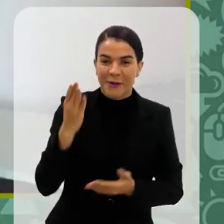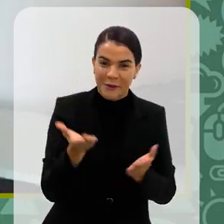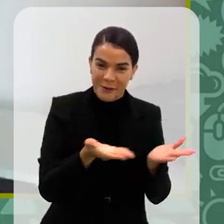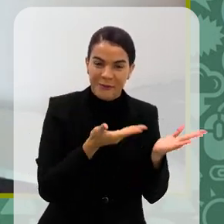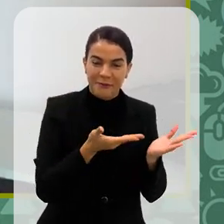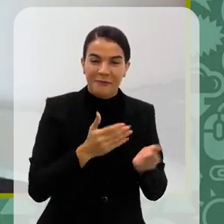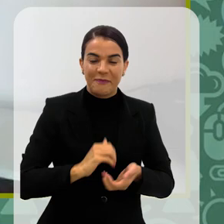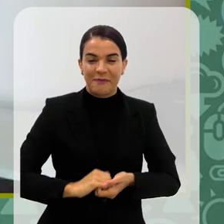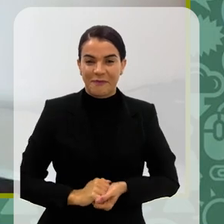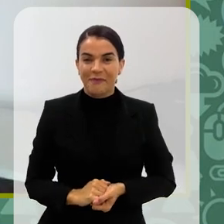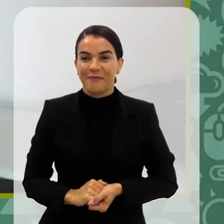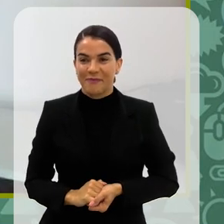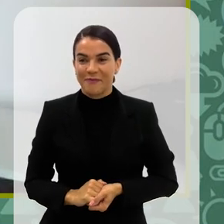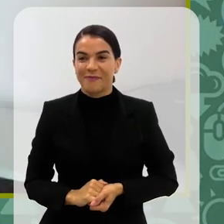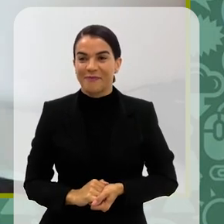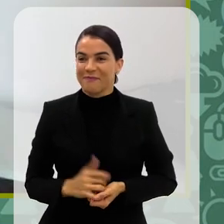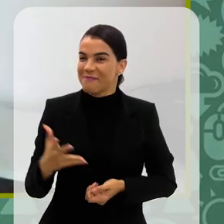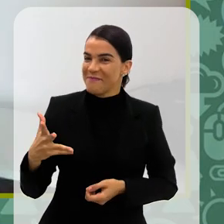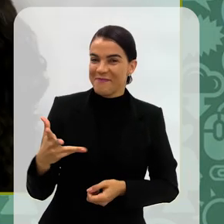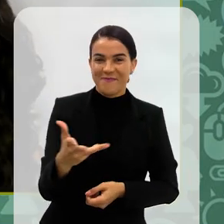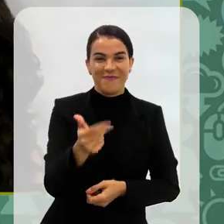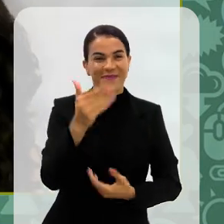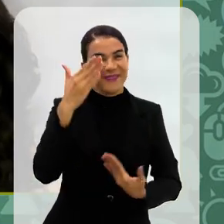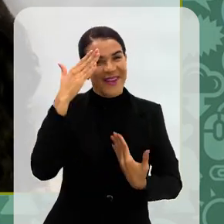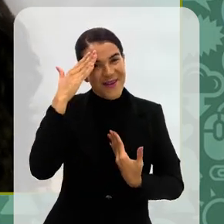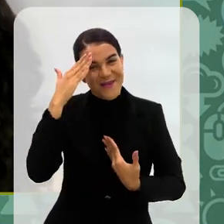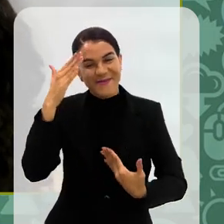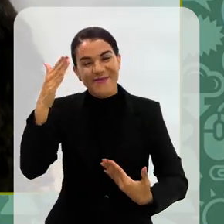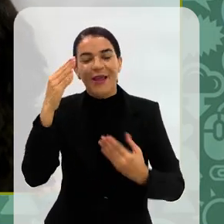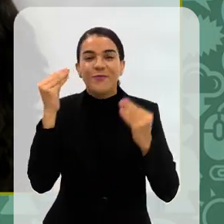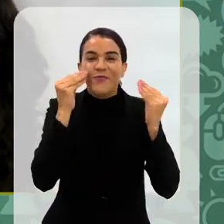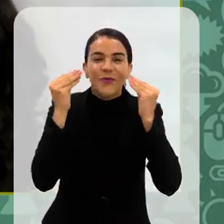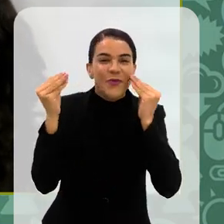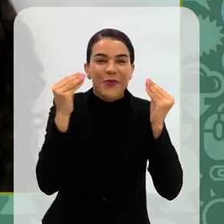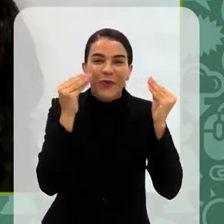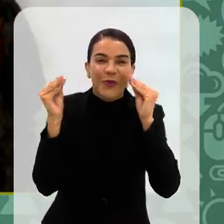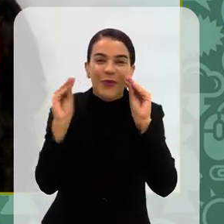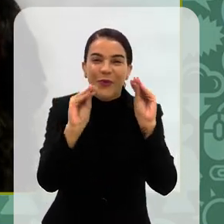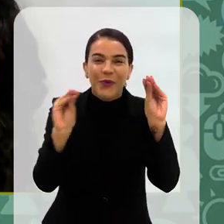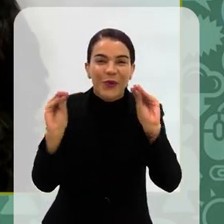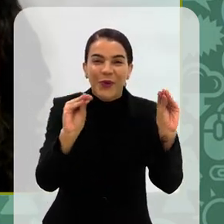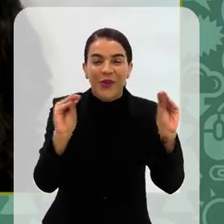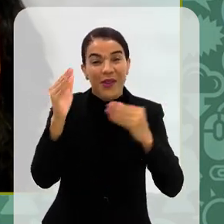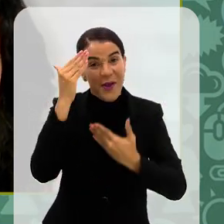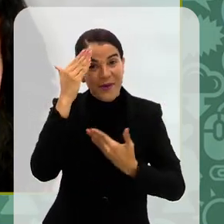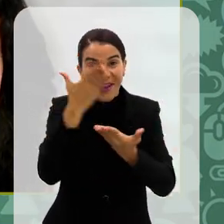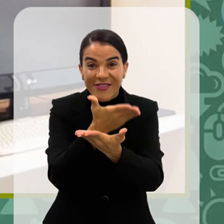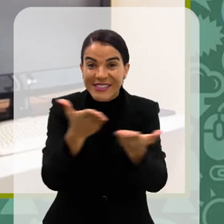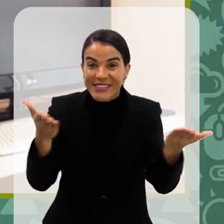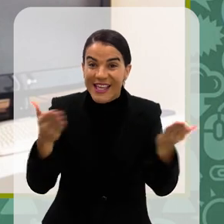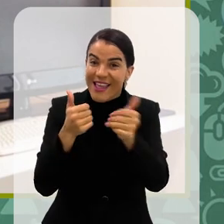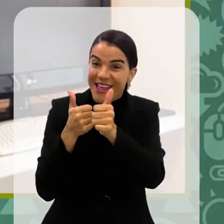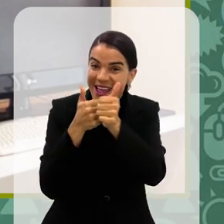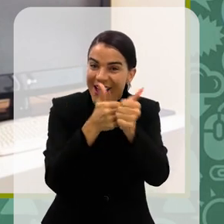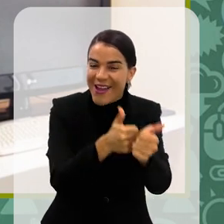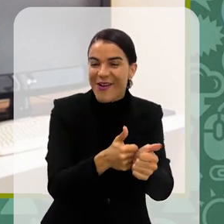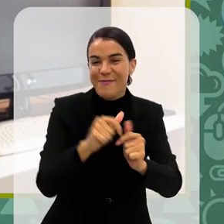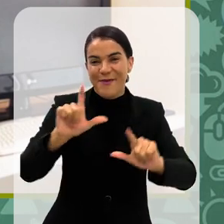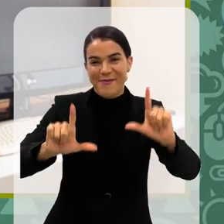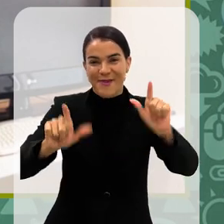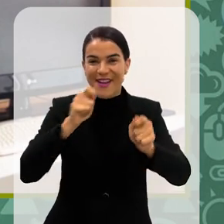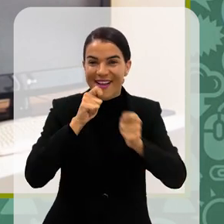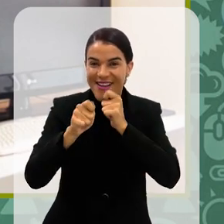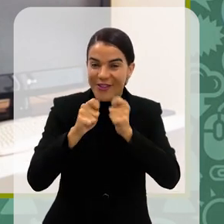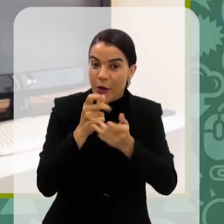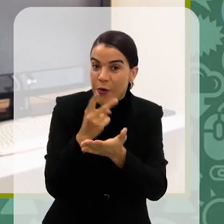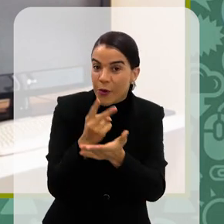Instagram, arroba, Luciane, underline, Rangel. Maravilha, gente. Muito obrigada, um grande beijo para vocês e muito obrigada a você que